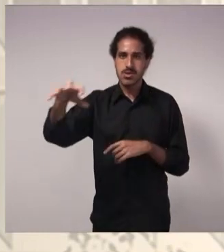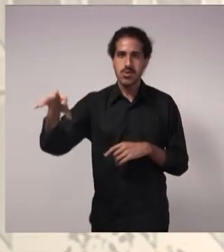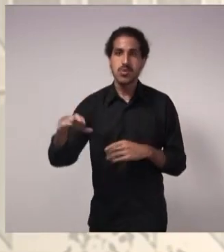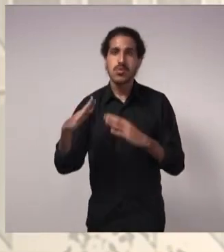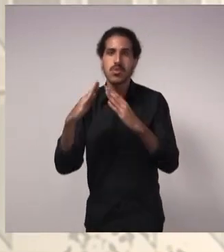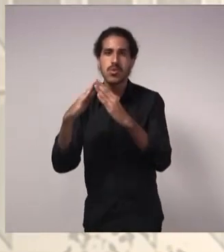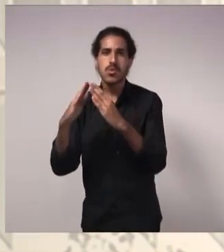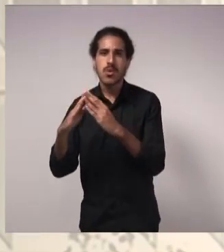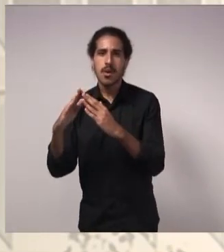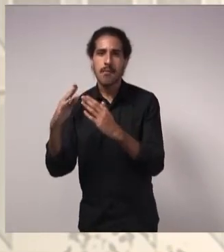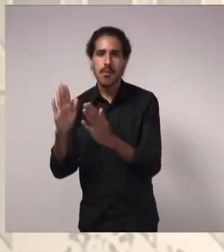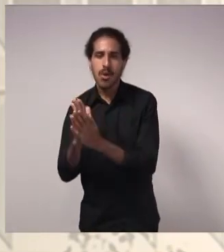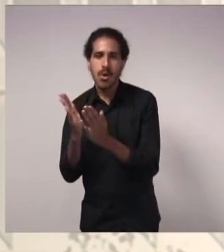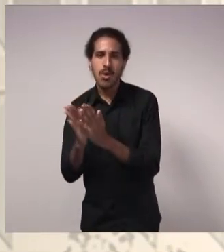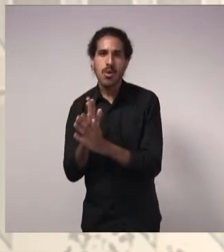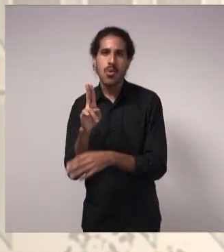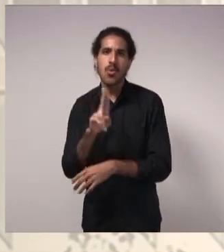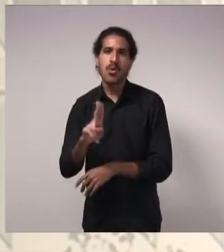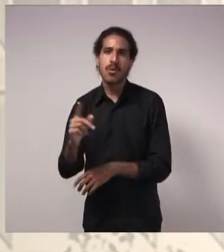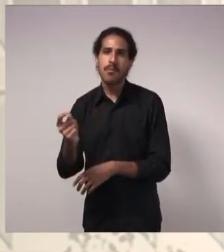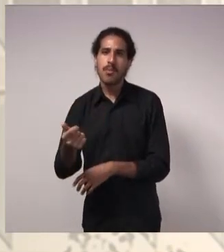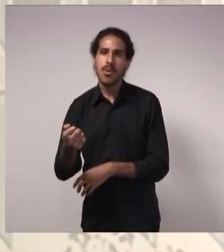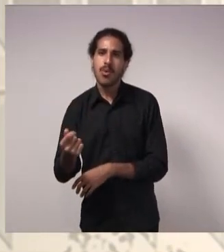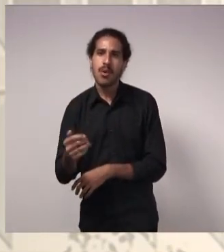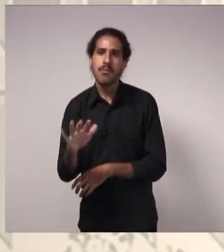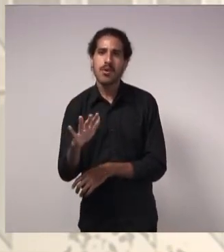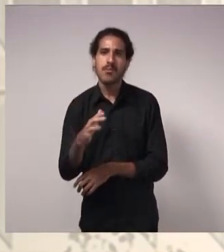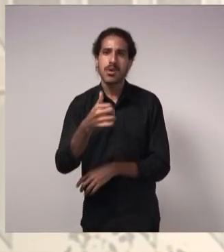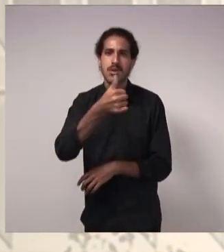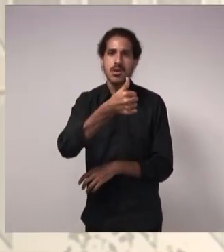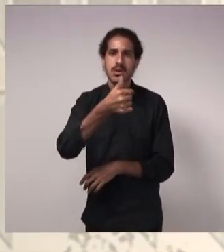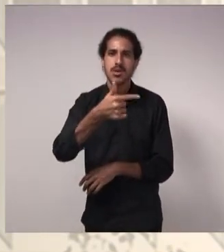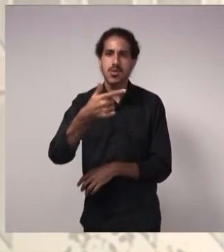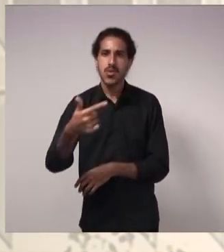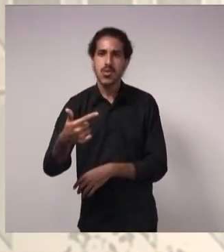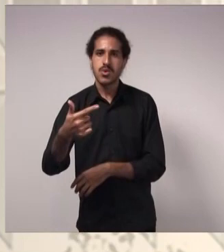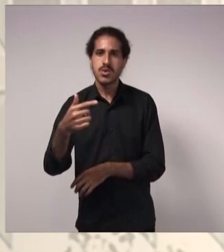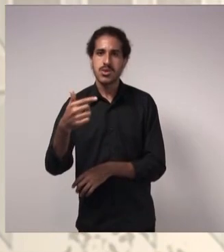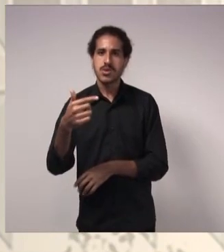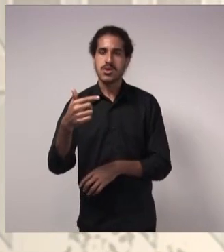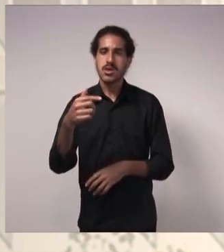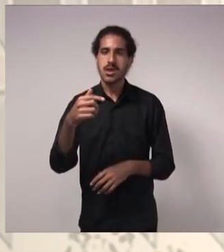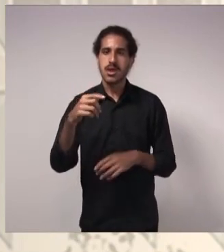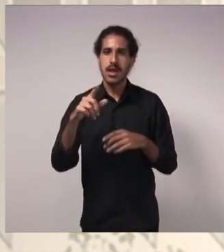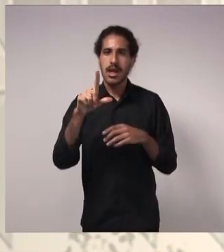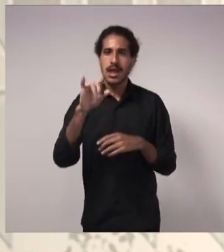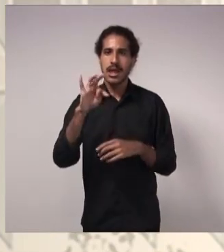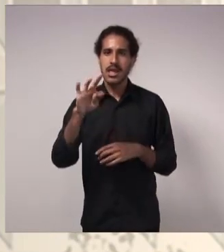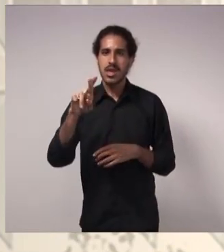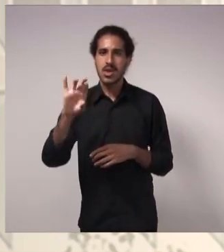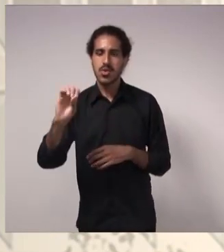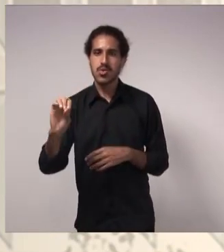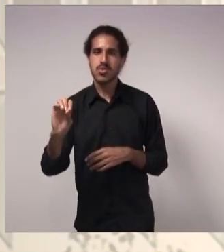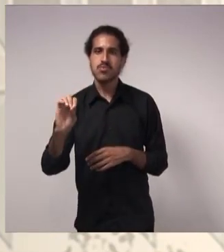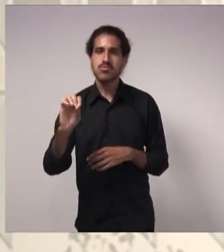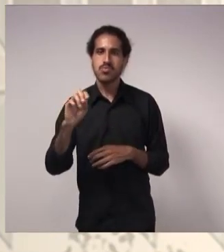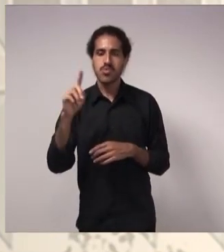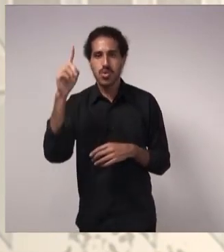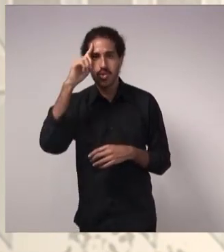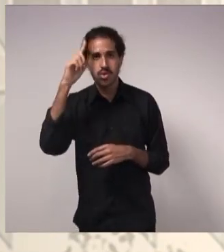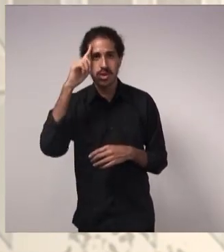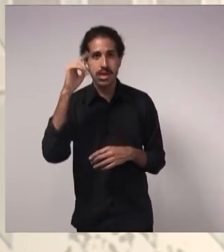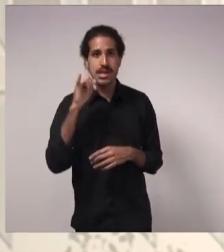têm, em média, um consumo per capita de 112 litros por pessoa por dia. Em contrapartida, regiões de renda alta